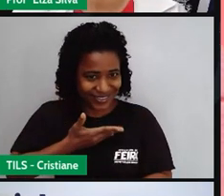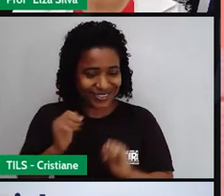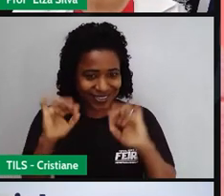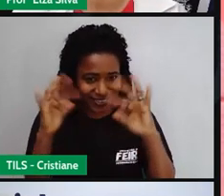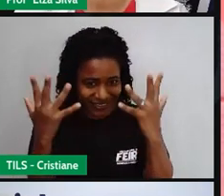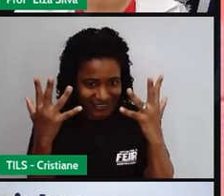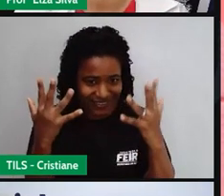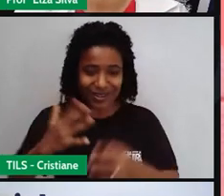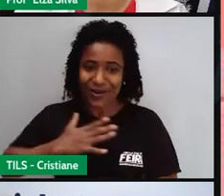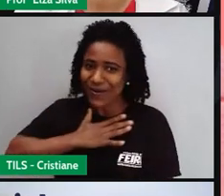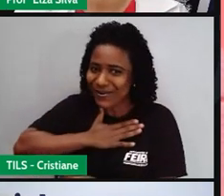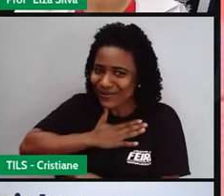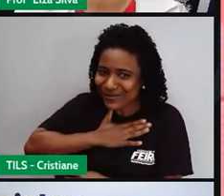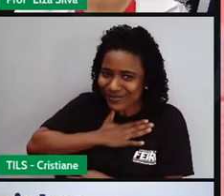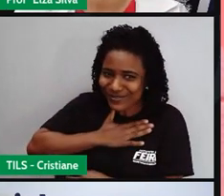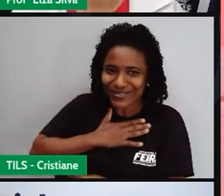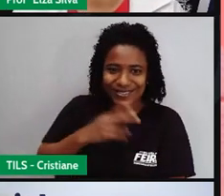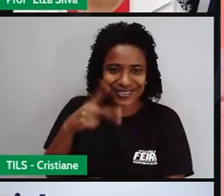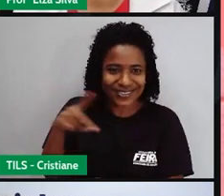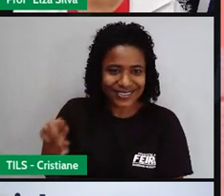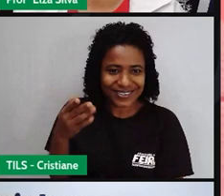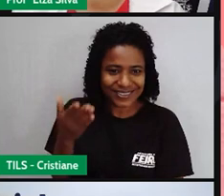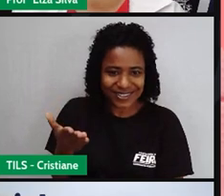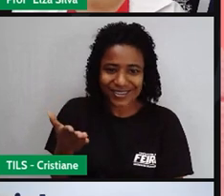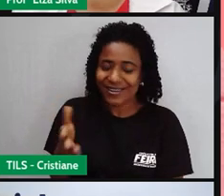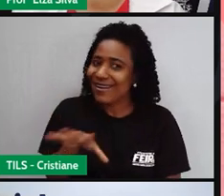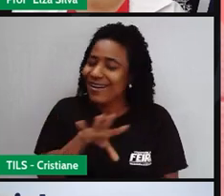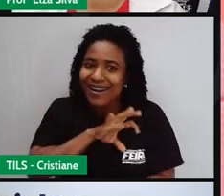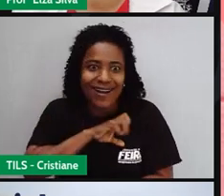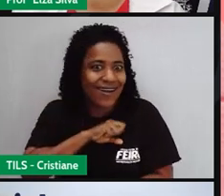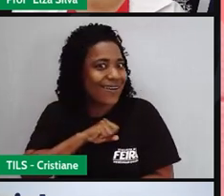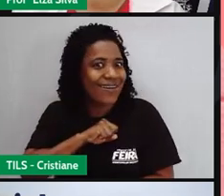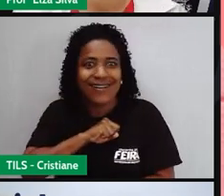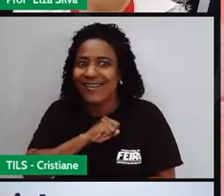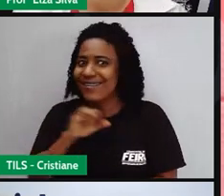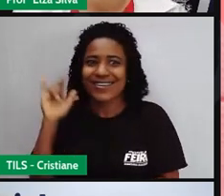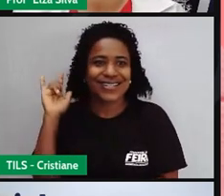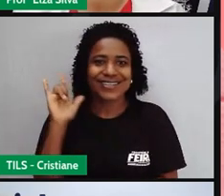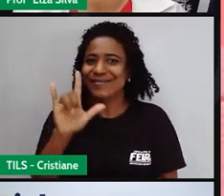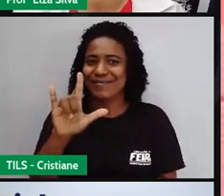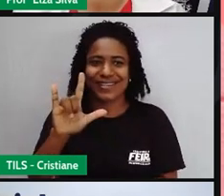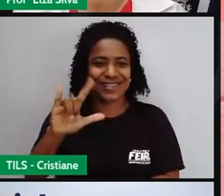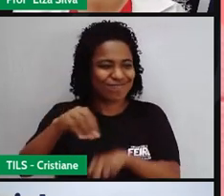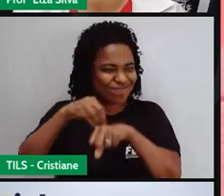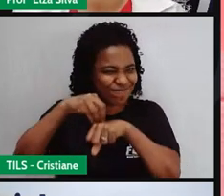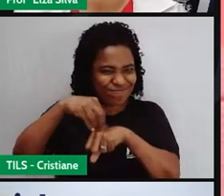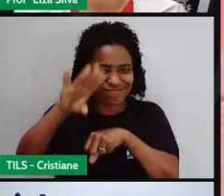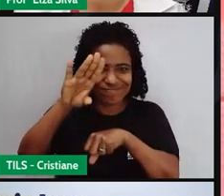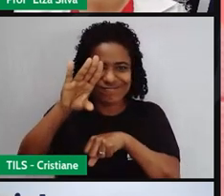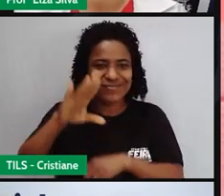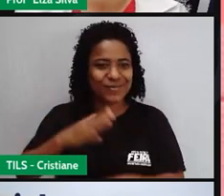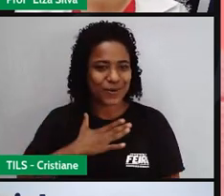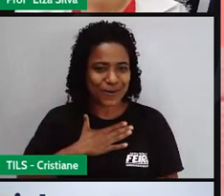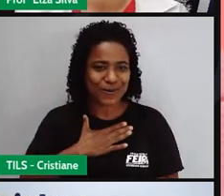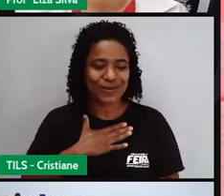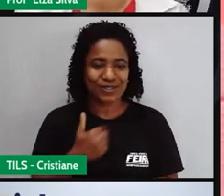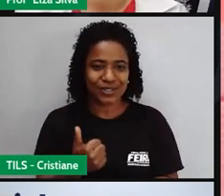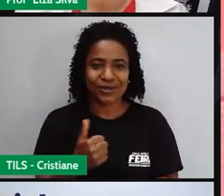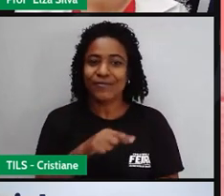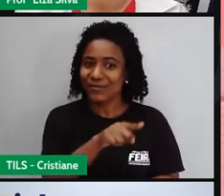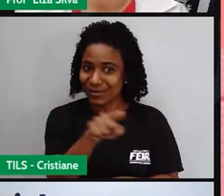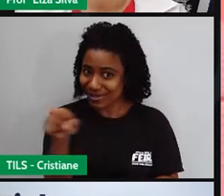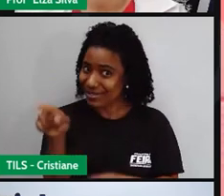I loved this tip. Eu amei essa dica. E aí, será que vocês vão fazer? Vamos tentar?